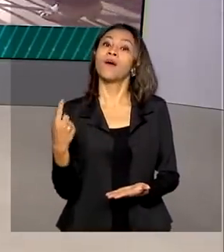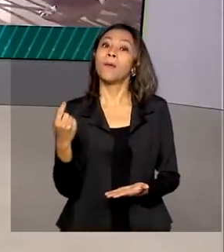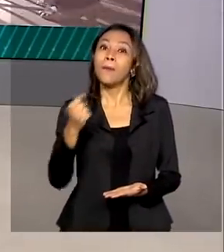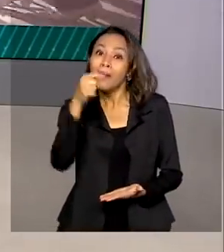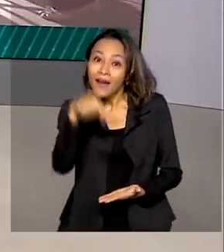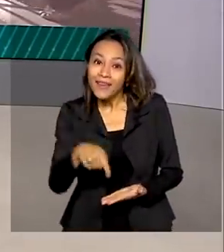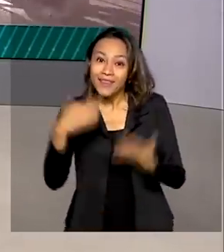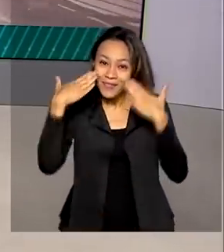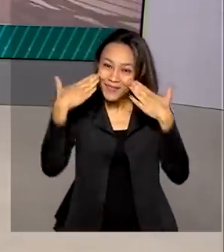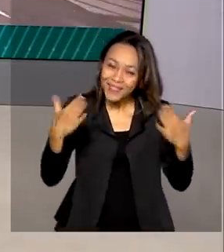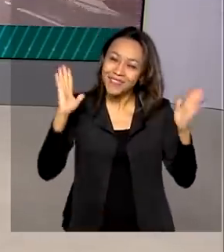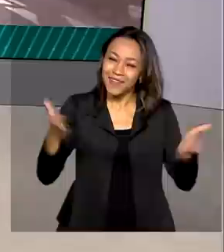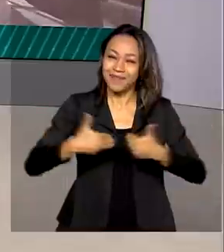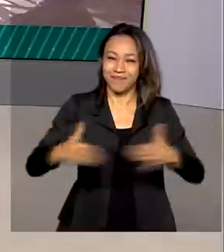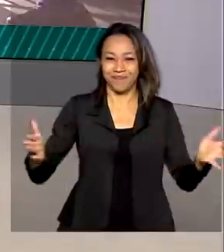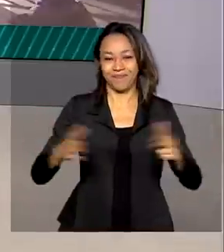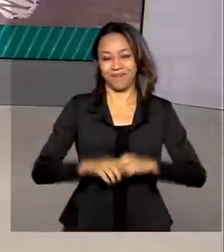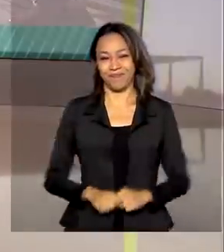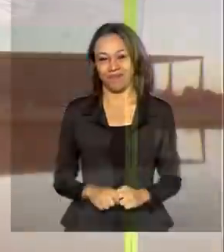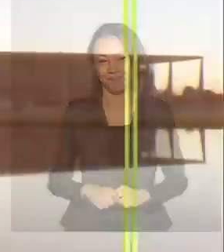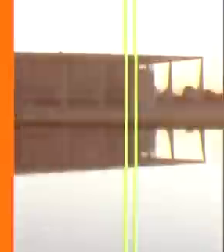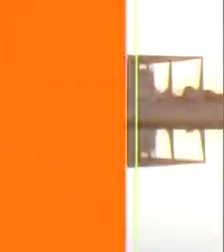quarta-feira já está no ar.